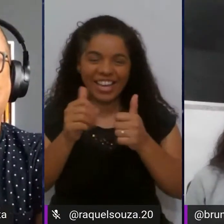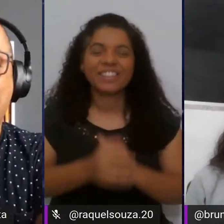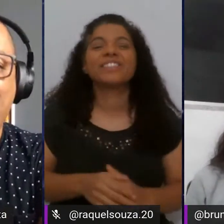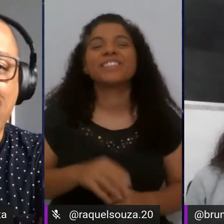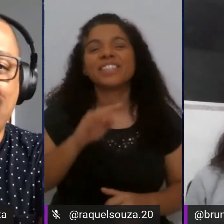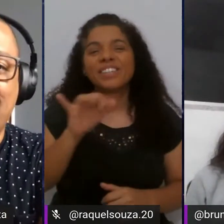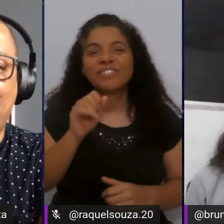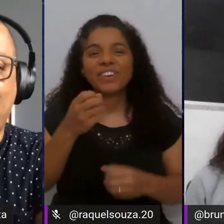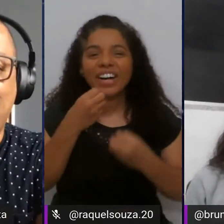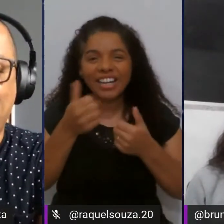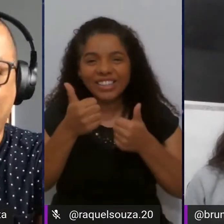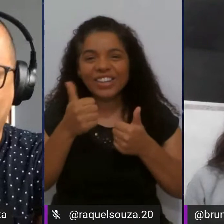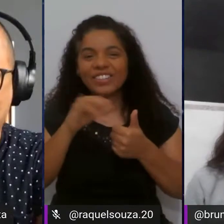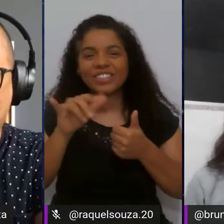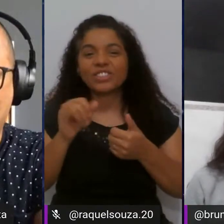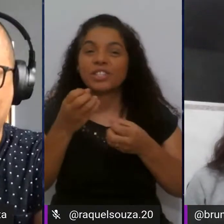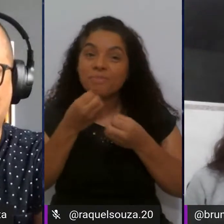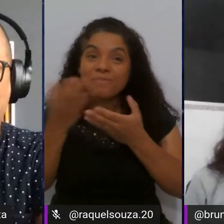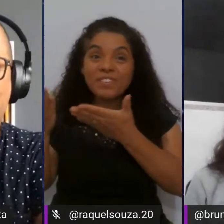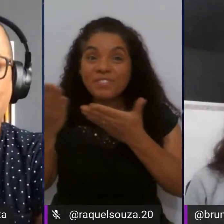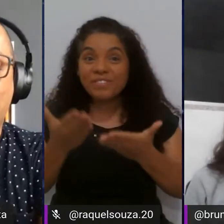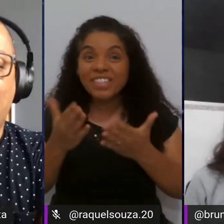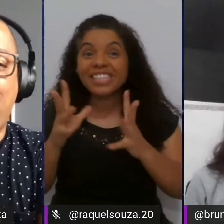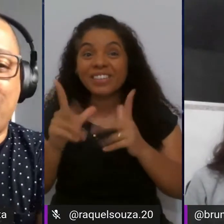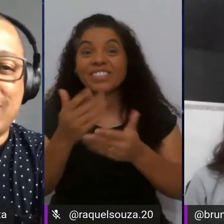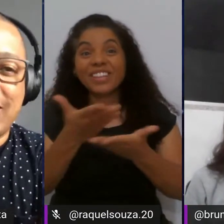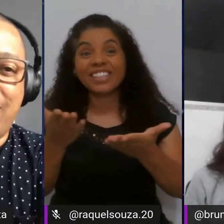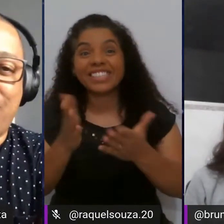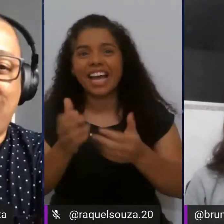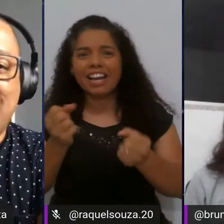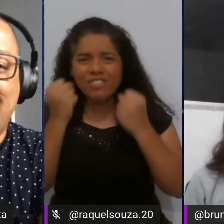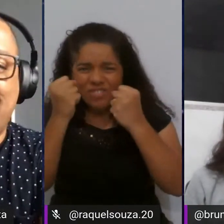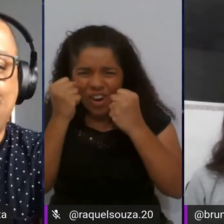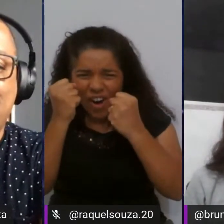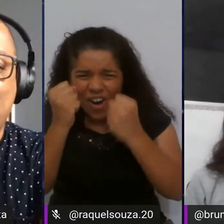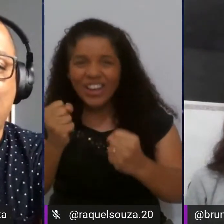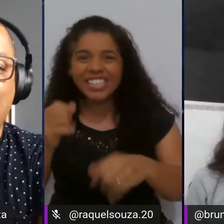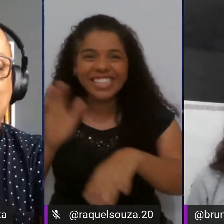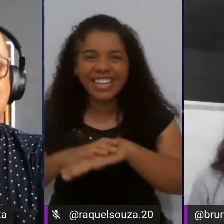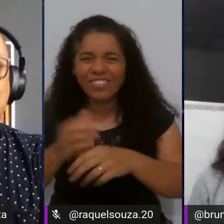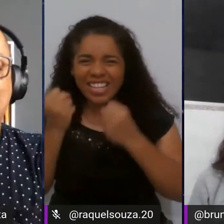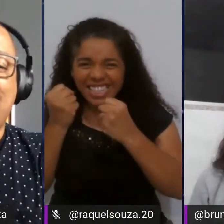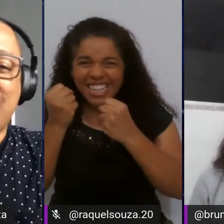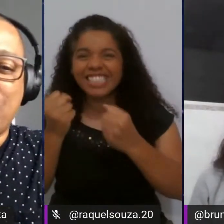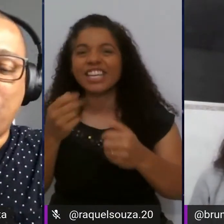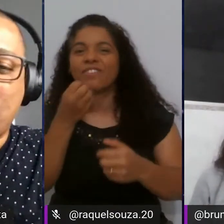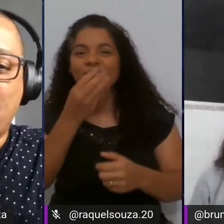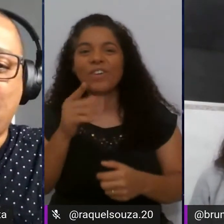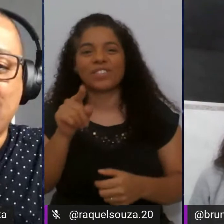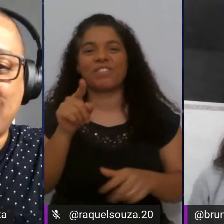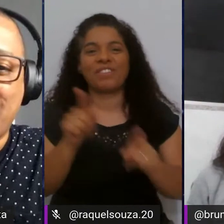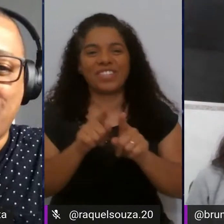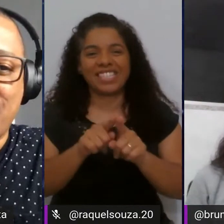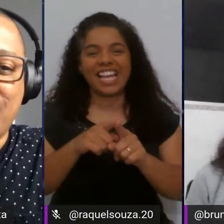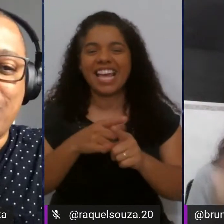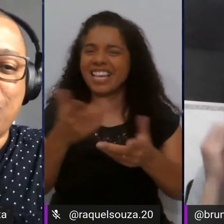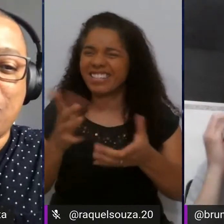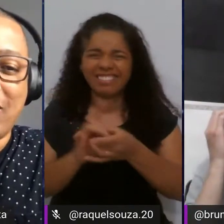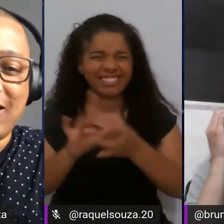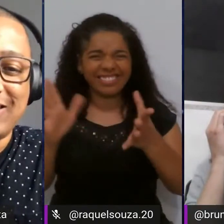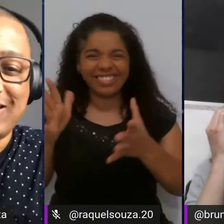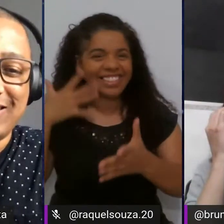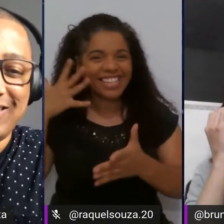Bruna, seja bem-vinda, tá? A galera aqui já está mandando força aqui, várias energias boas para você, tá bom? O palco é seu,